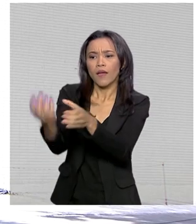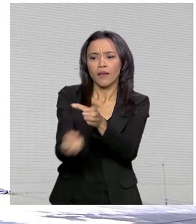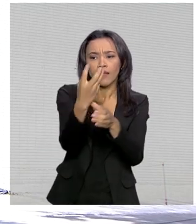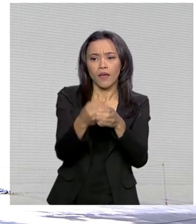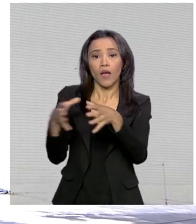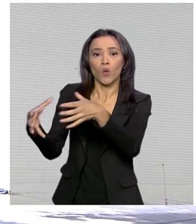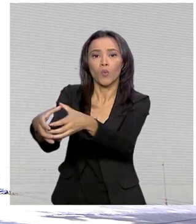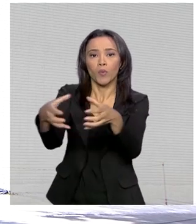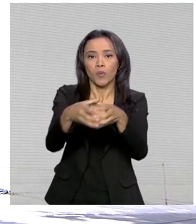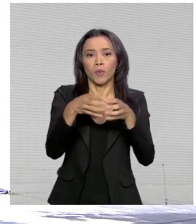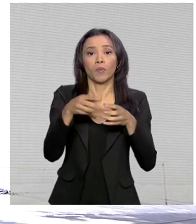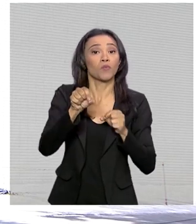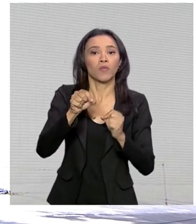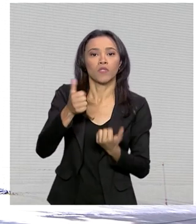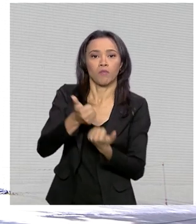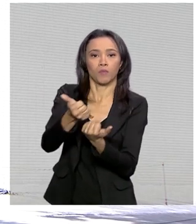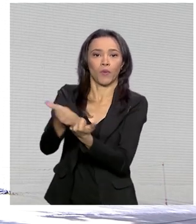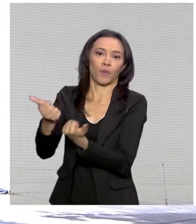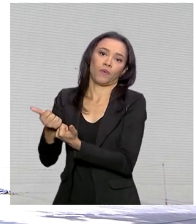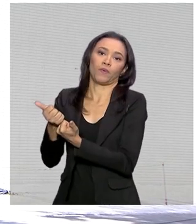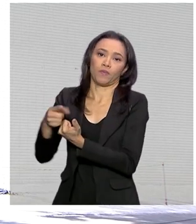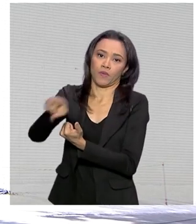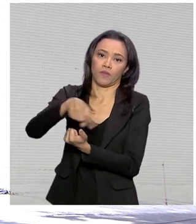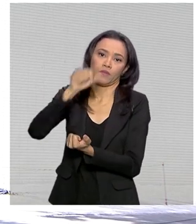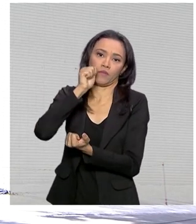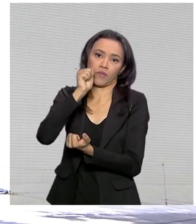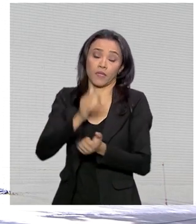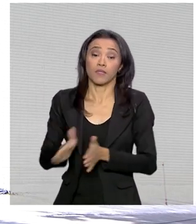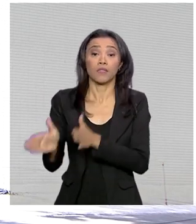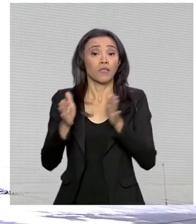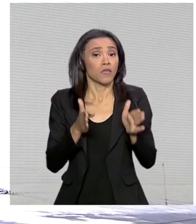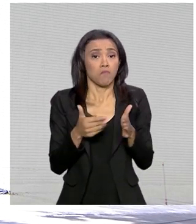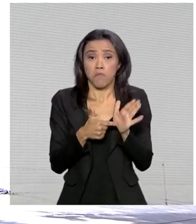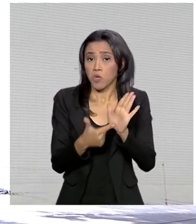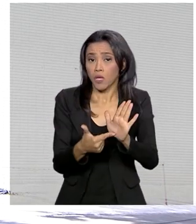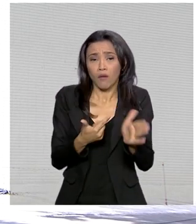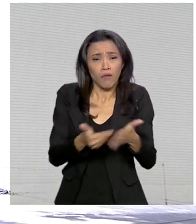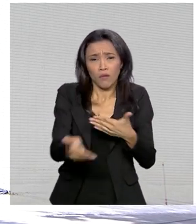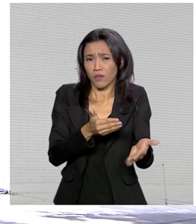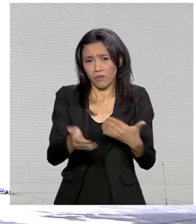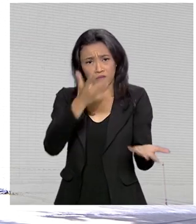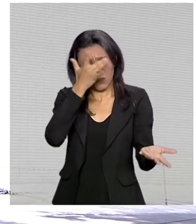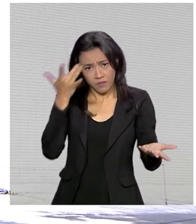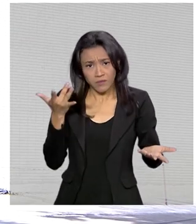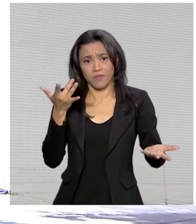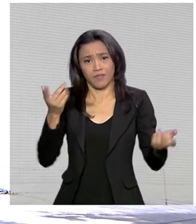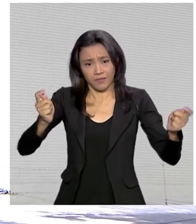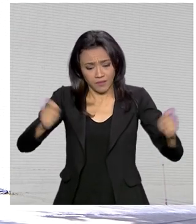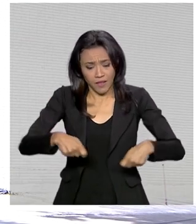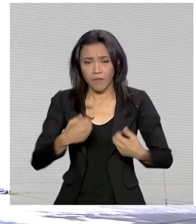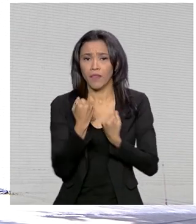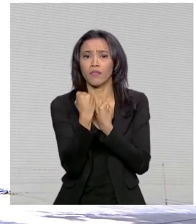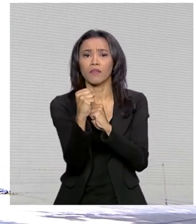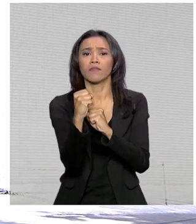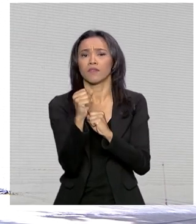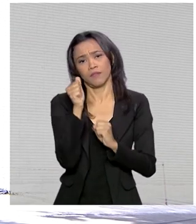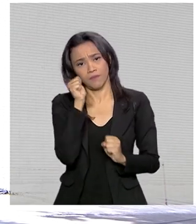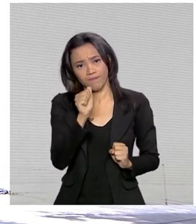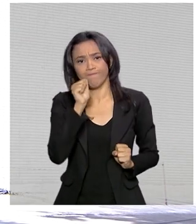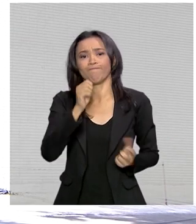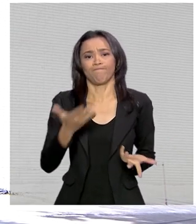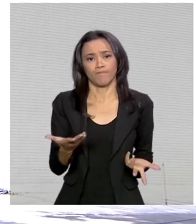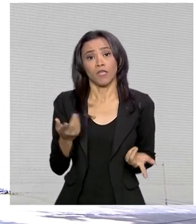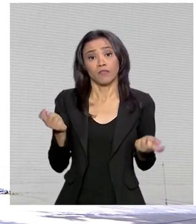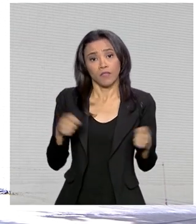essas mulheres. A ideia, então, é mostrar para as pessoas que qualquer um pode ser um defensor da mulher, pode ajudar